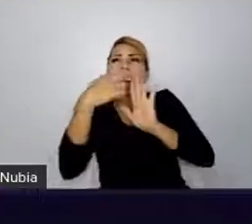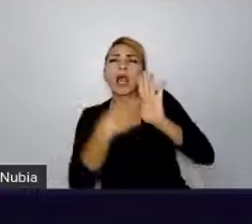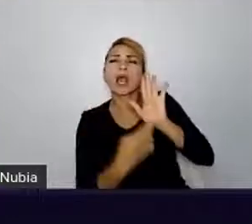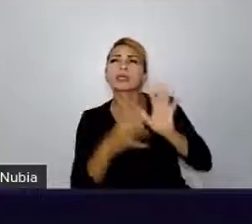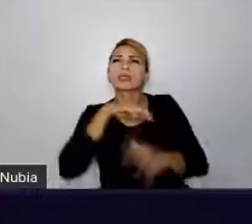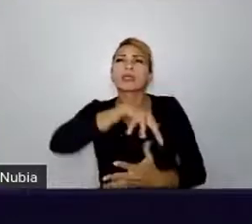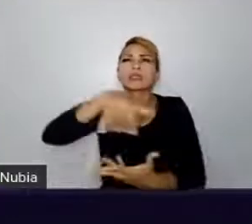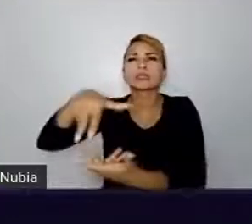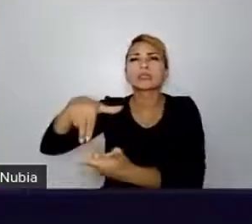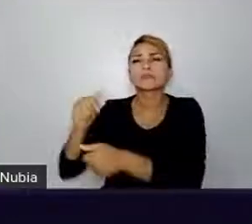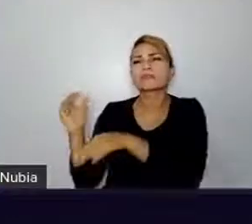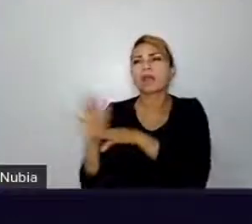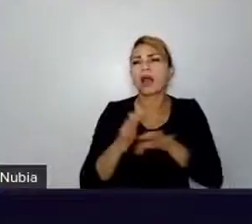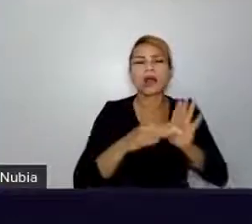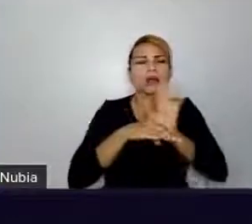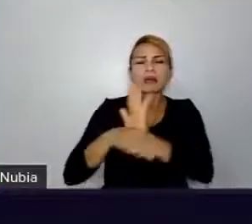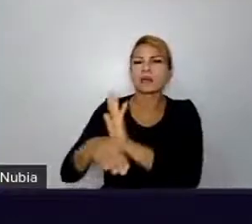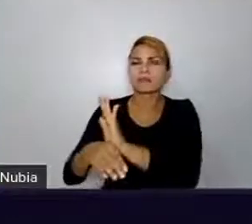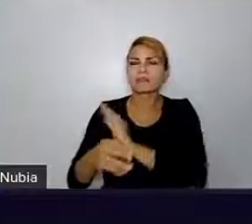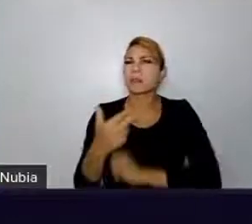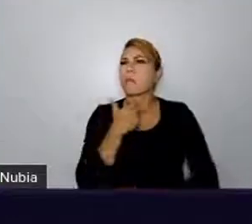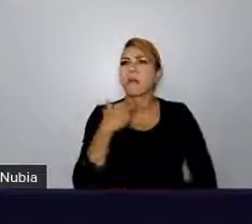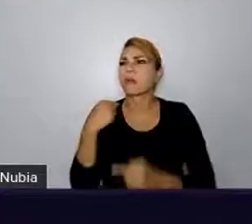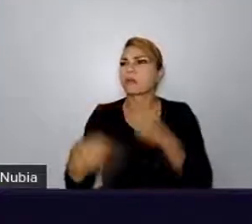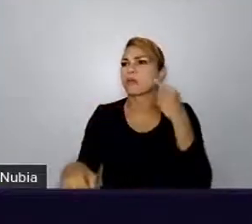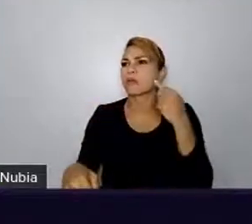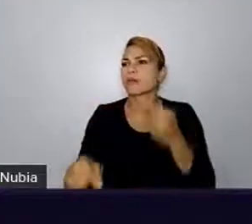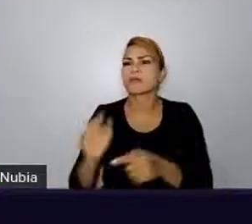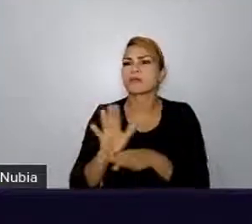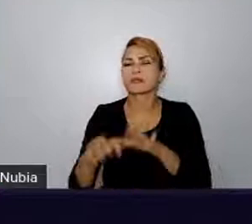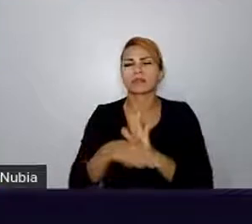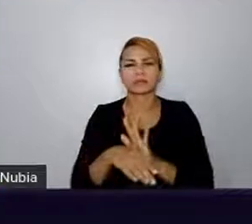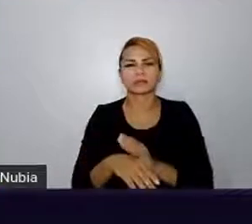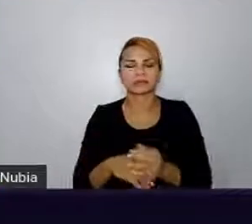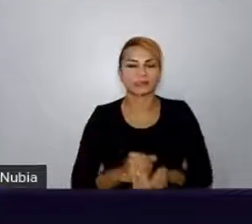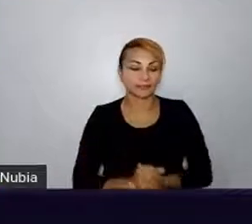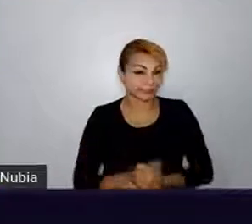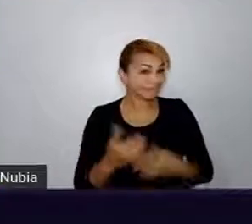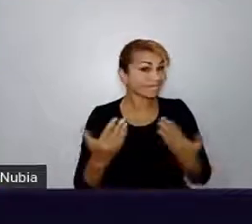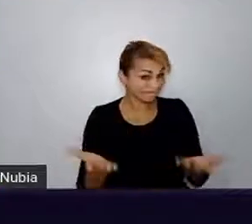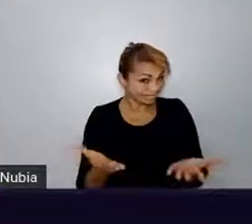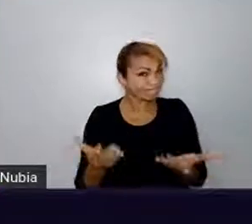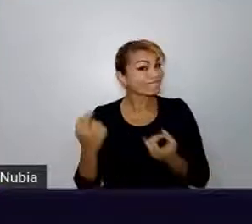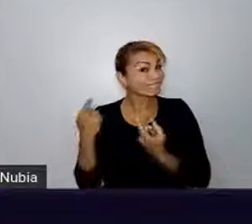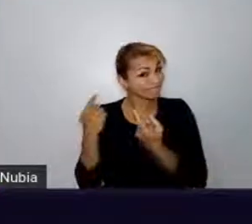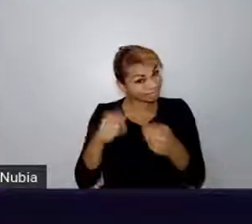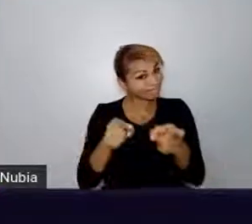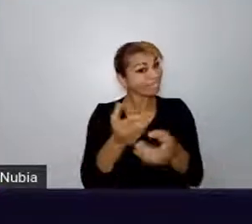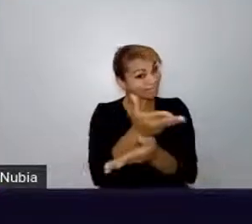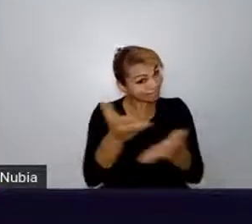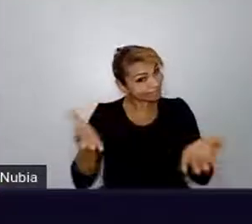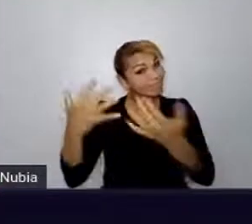colaborar. O que mudaria para você se a gente não pudesse colaborar?